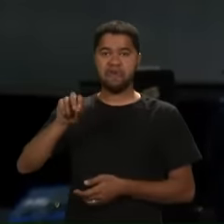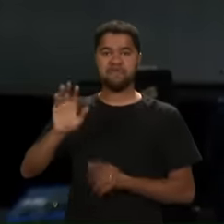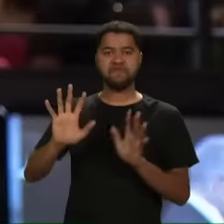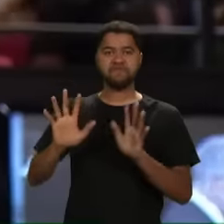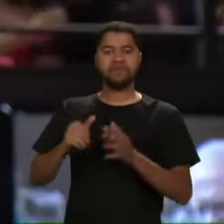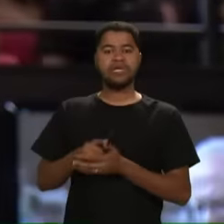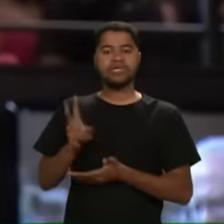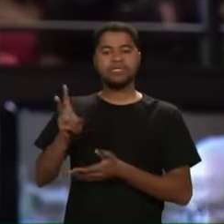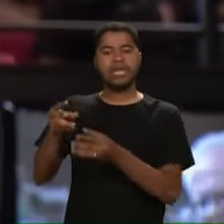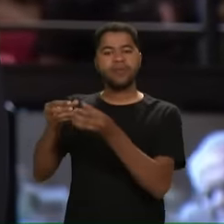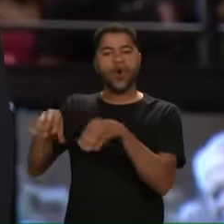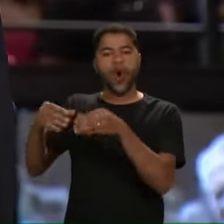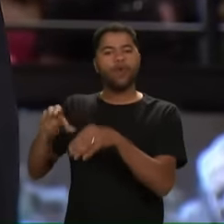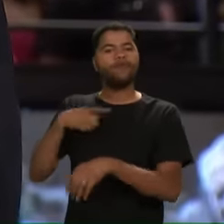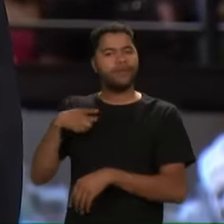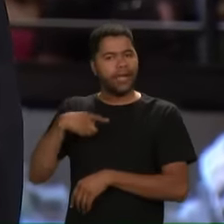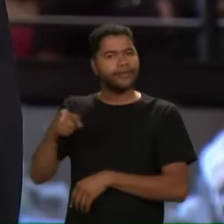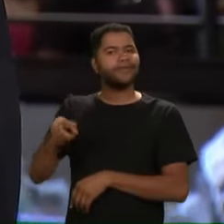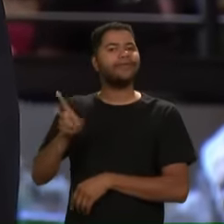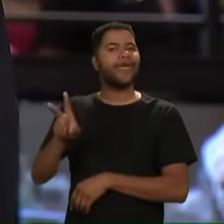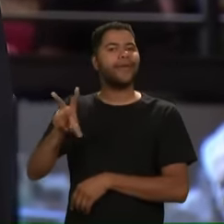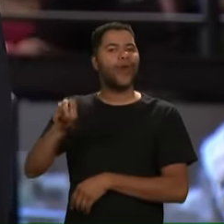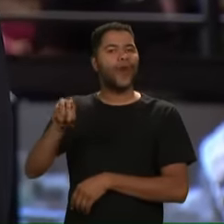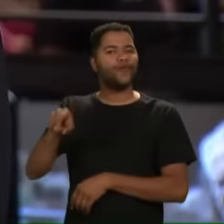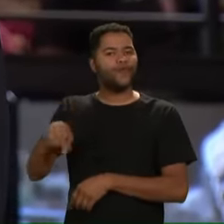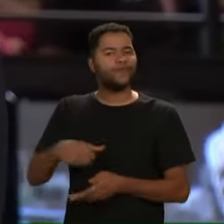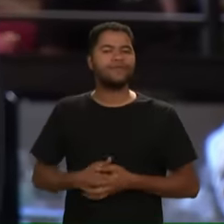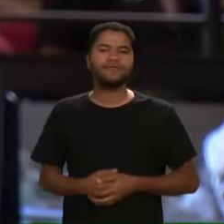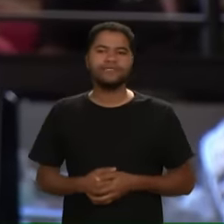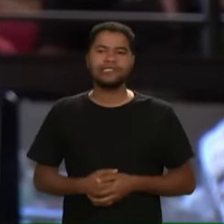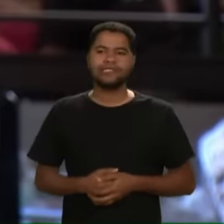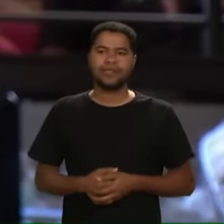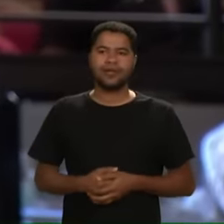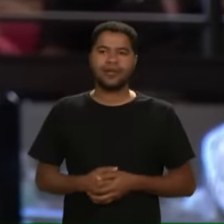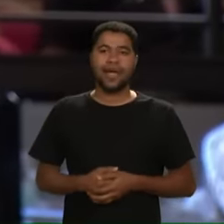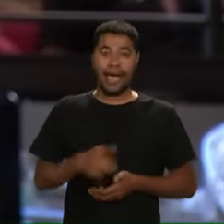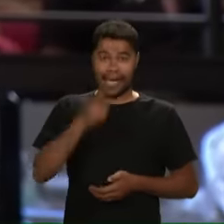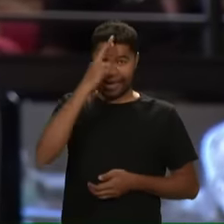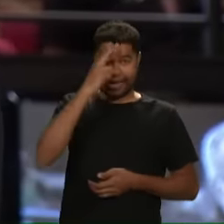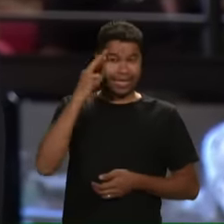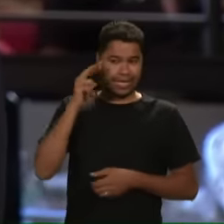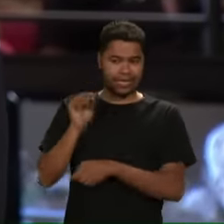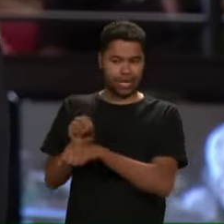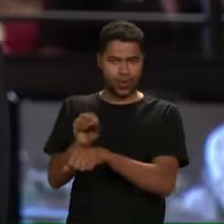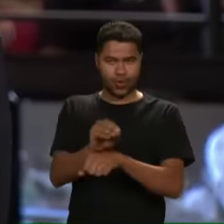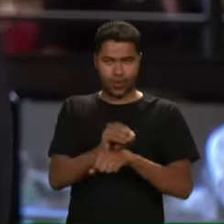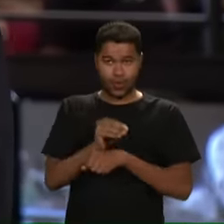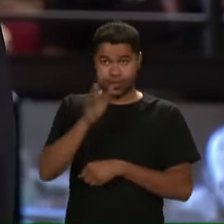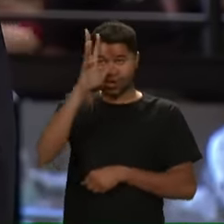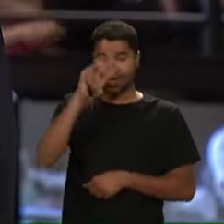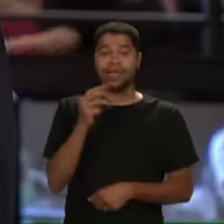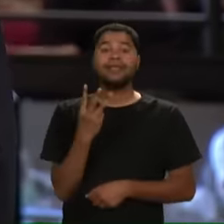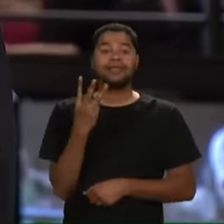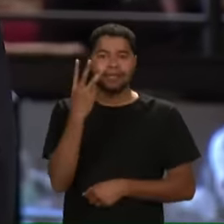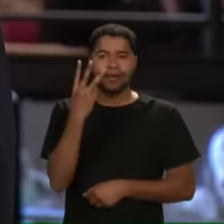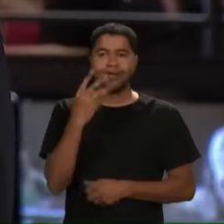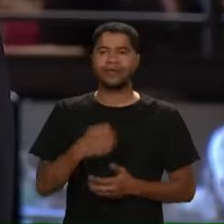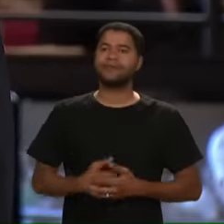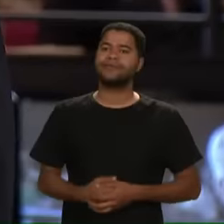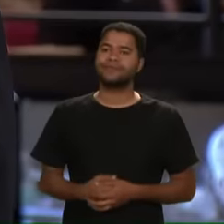Sempre tem um ovinho lá A Enata Que cuida das galinhas Três galinhas